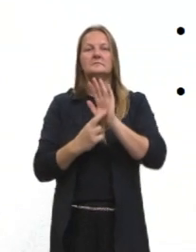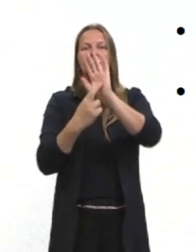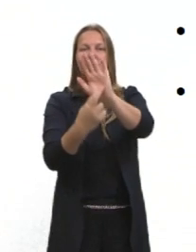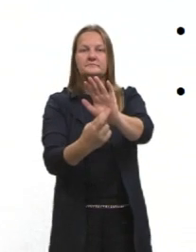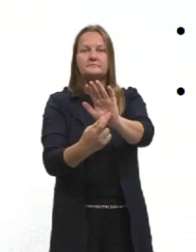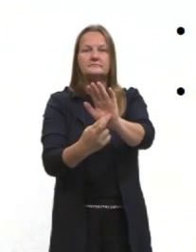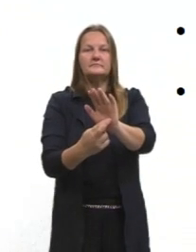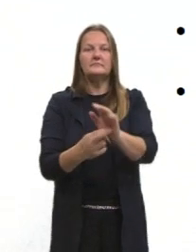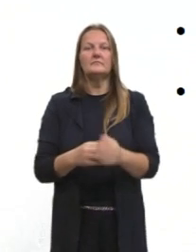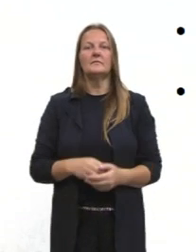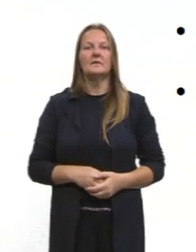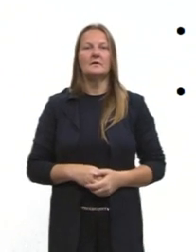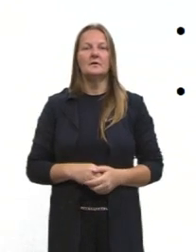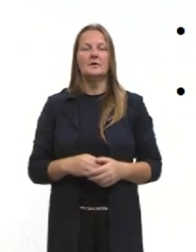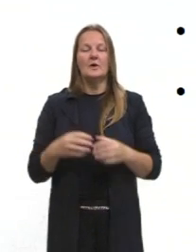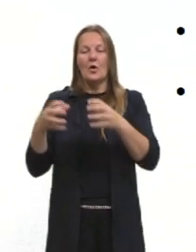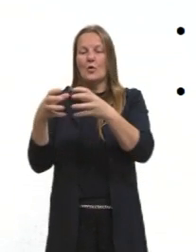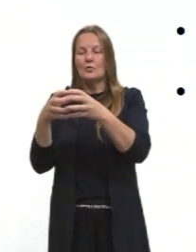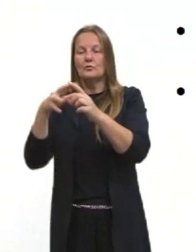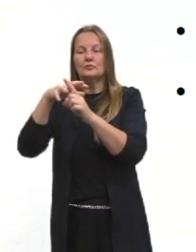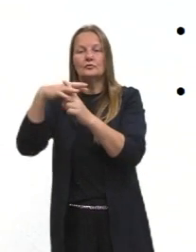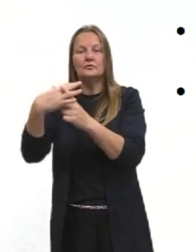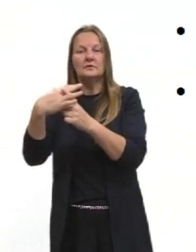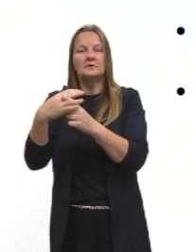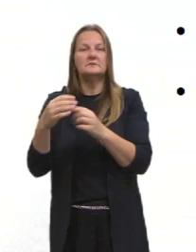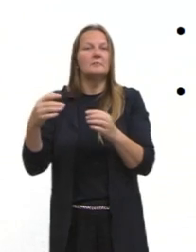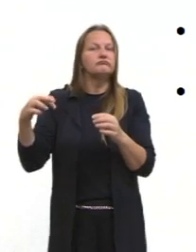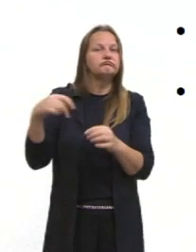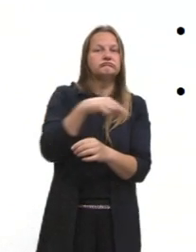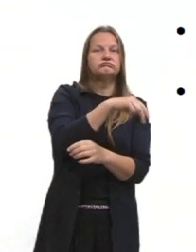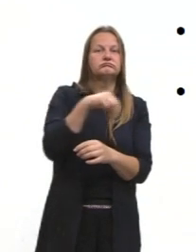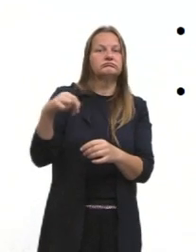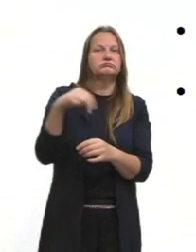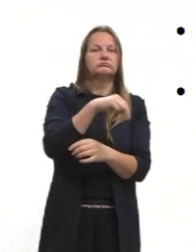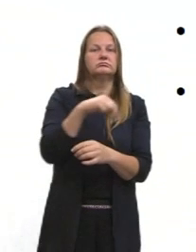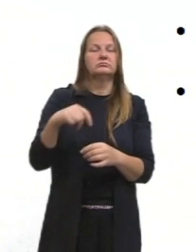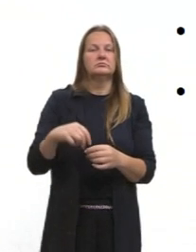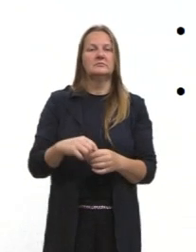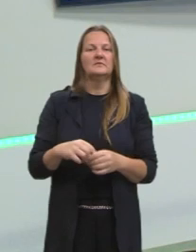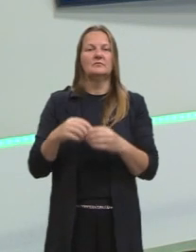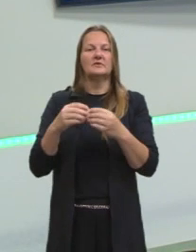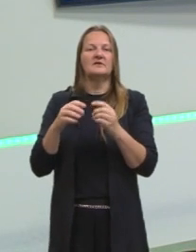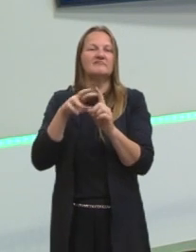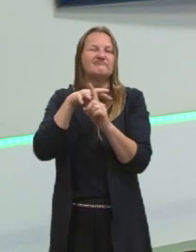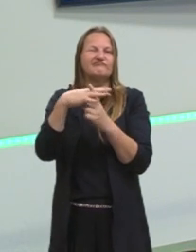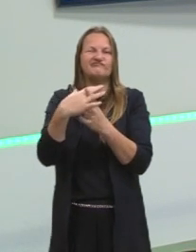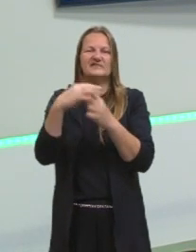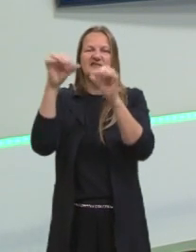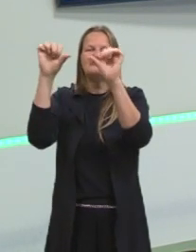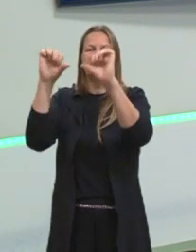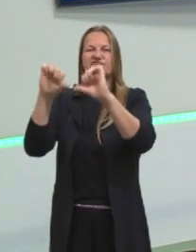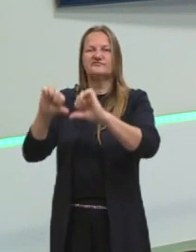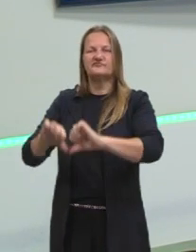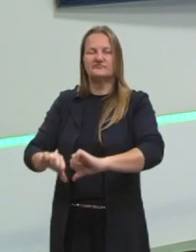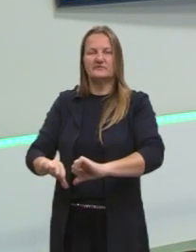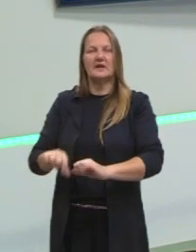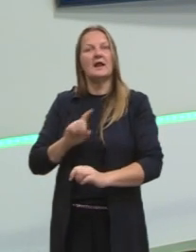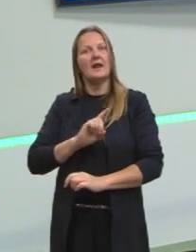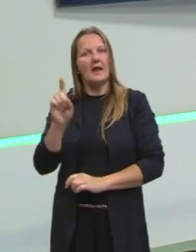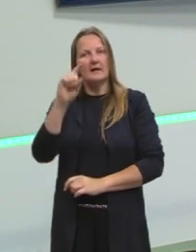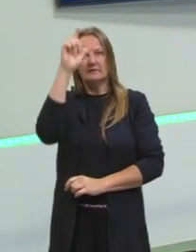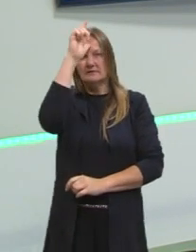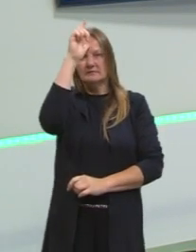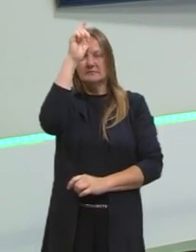a queda do bloco socialista, a falência desse bloco e também vai